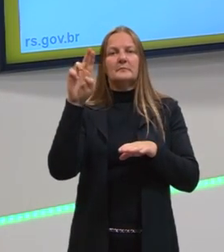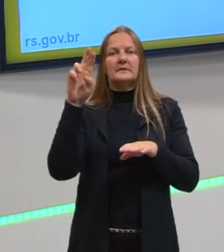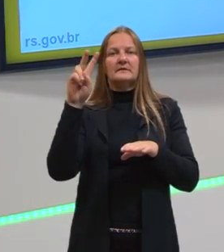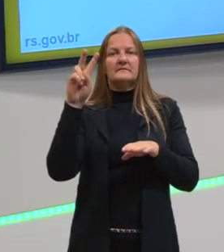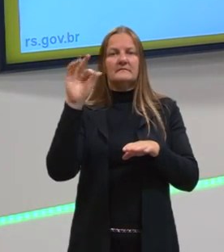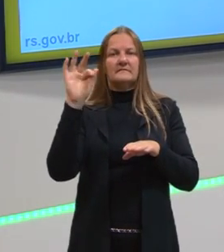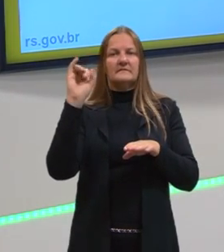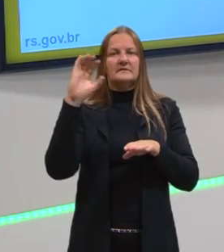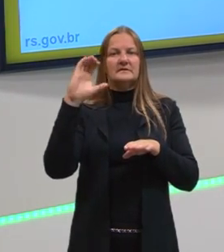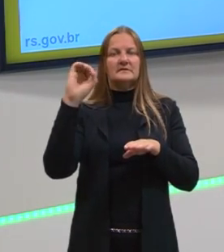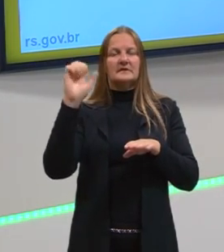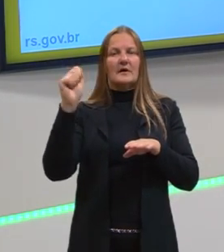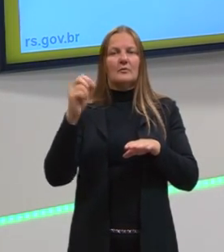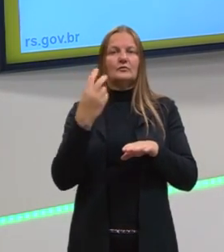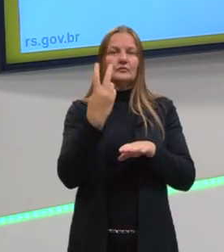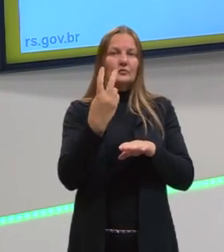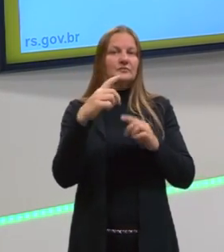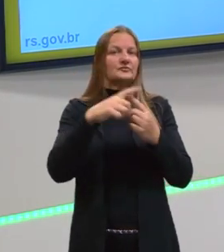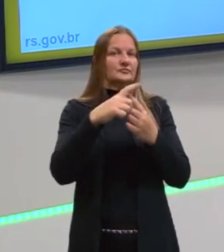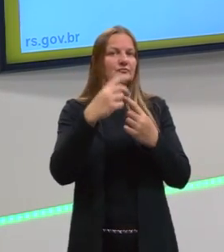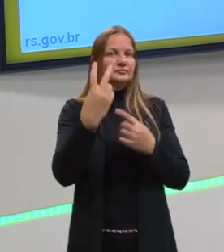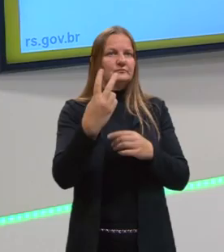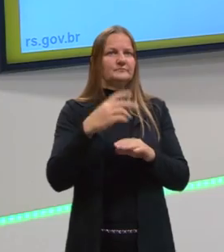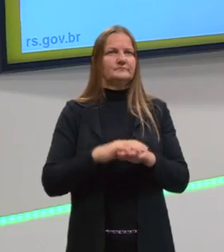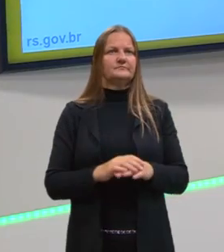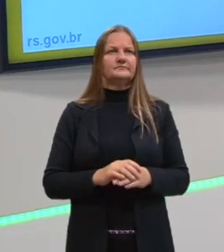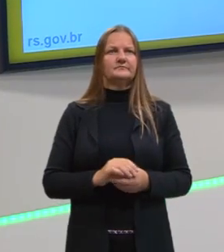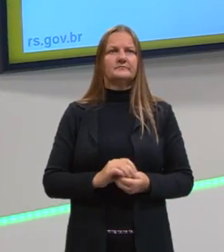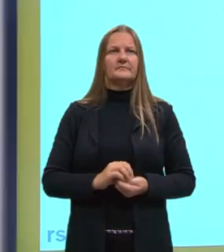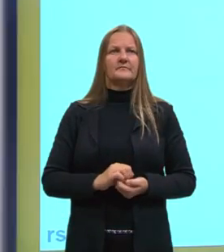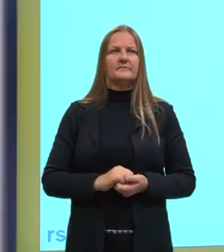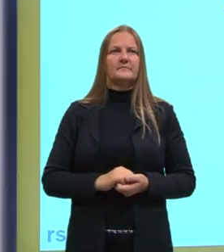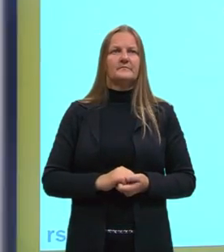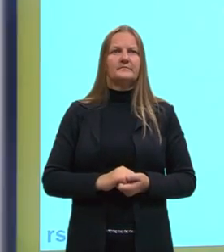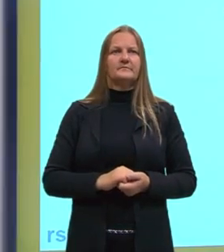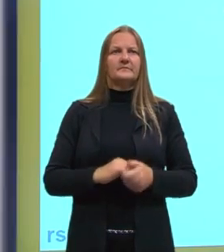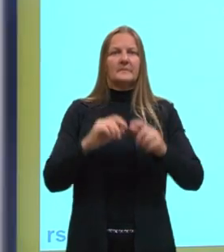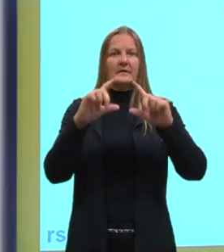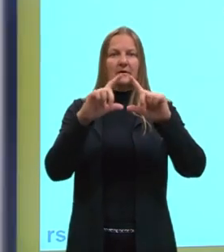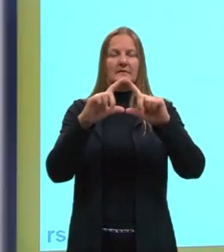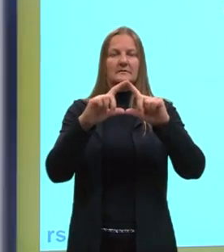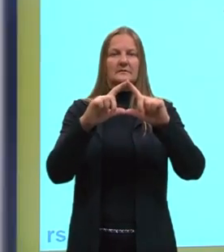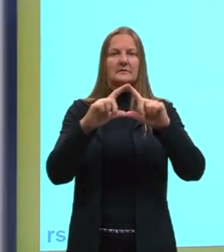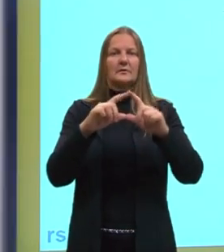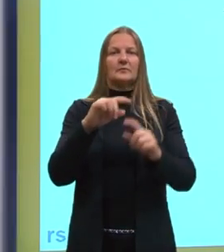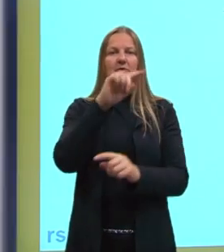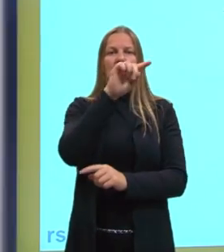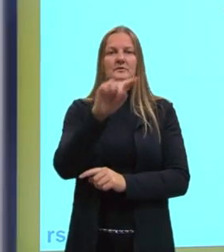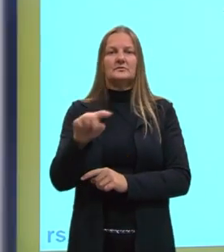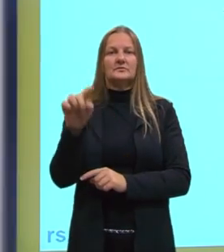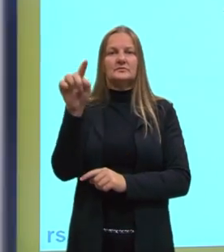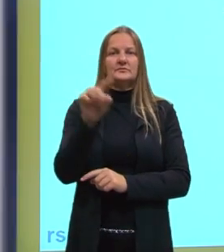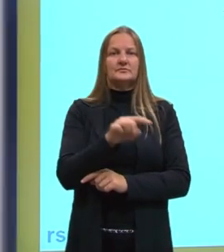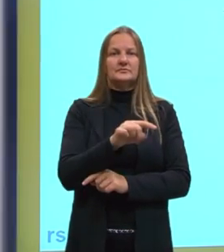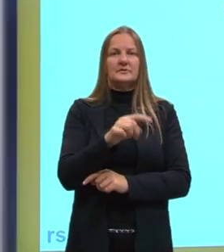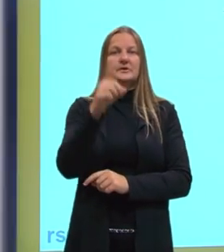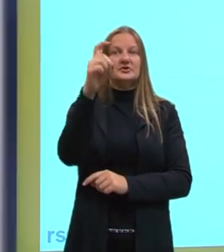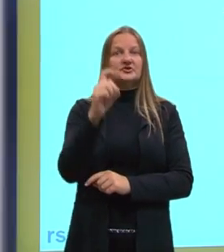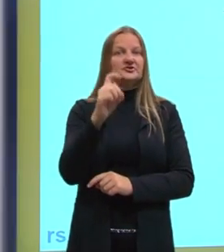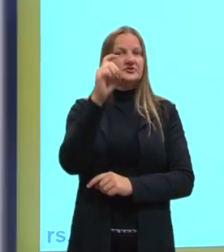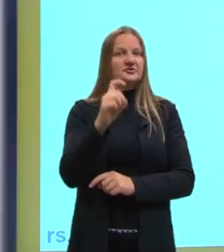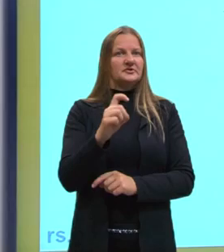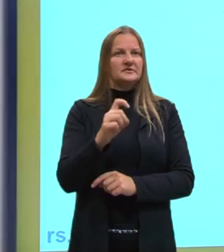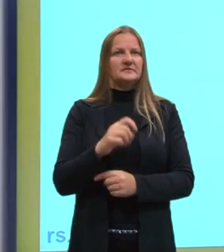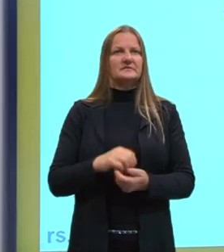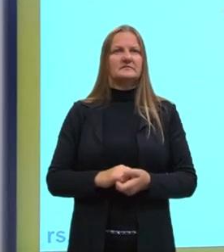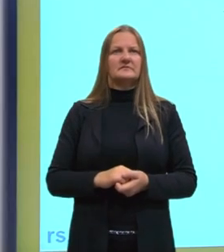acontece, então, em duas dimensões. A gente tem a dilatação tanto em X quanto em Y, que a gente chama. Então,